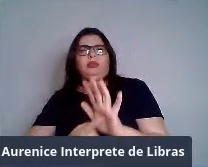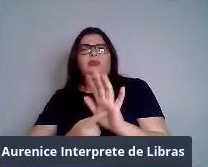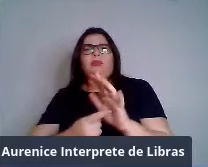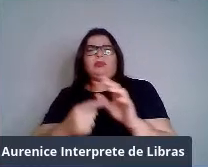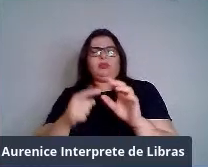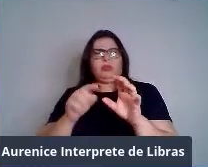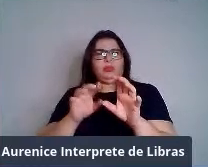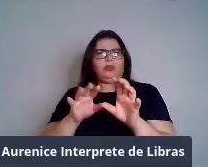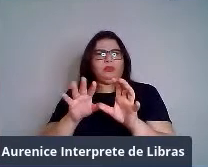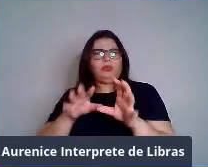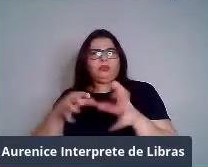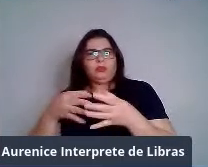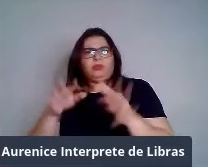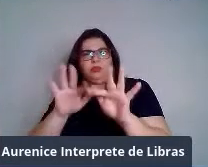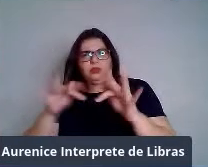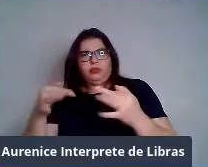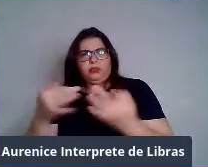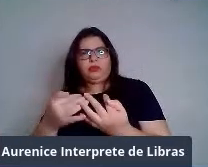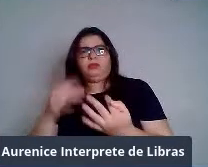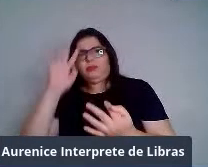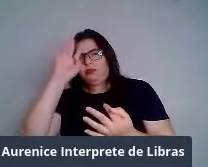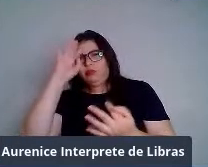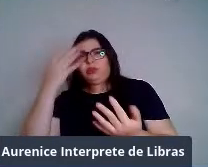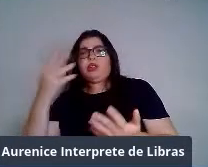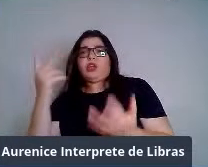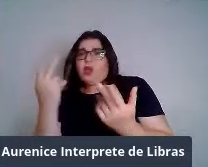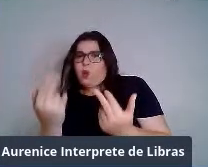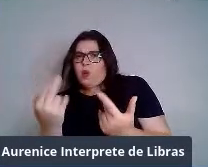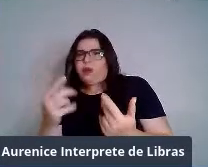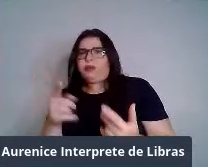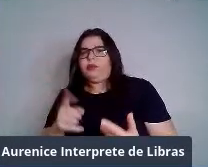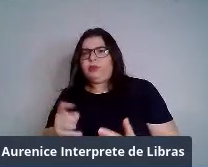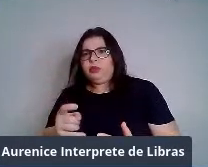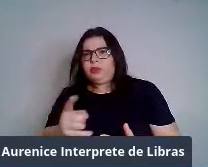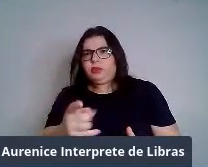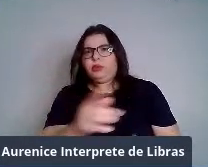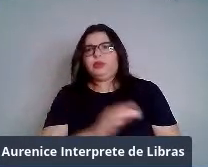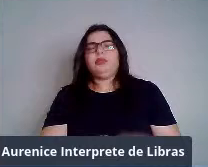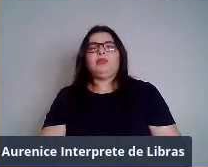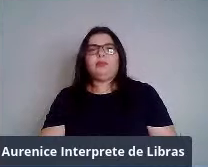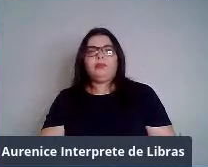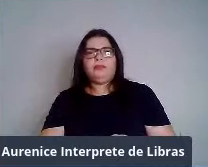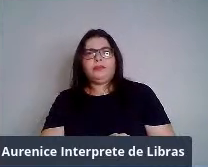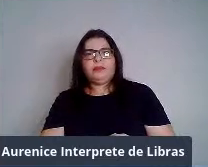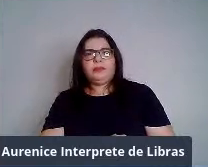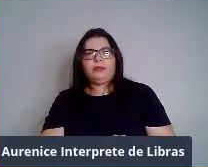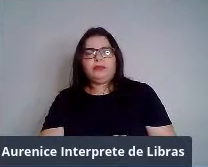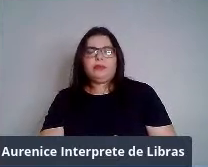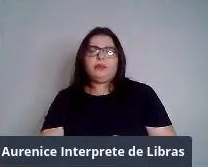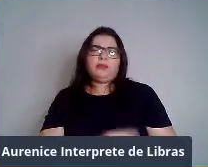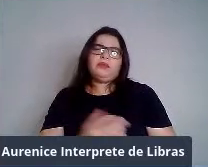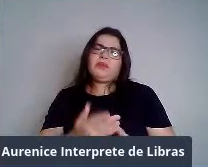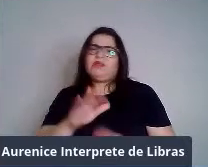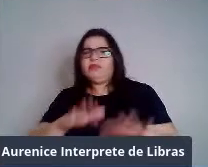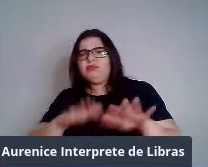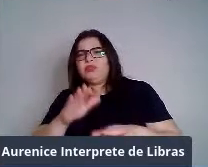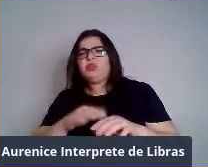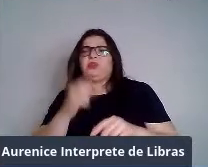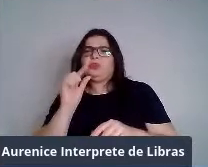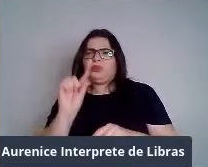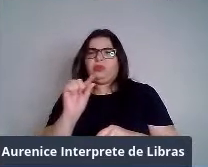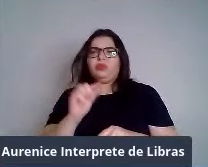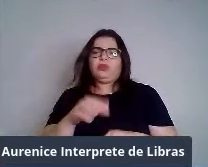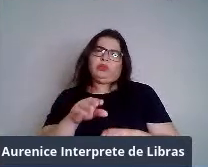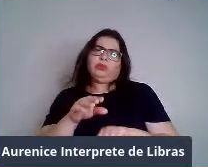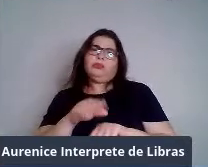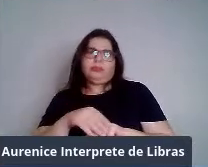grupos, isso ocorre nos lagartos. E talvez o que seja menos conhecido por todos é que a poliandria também